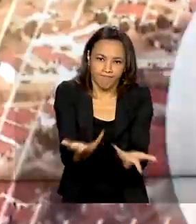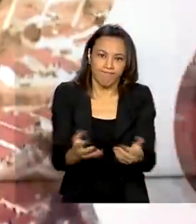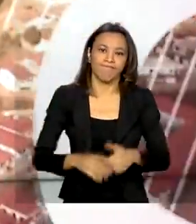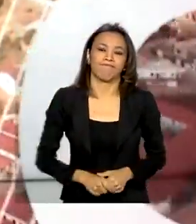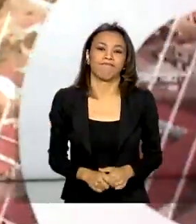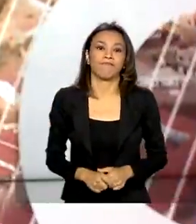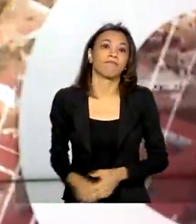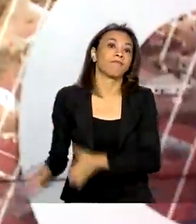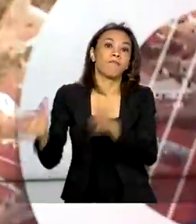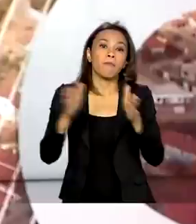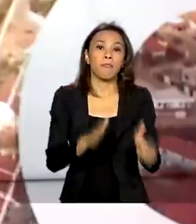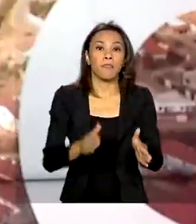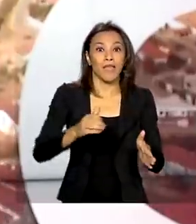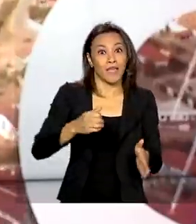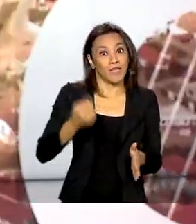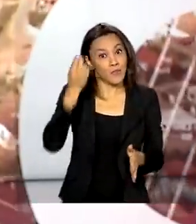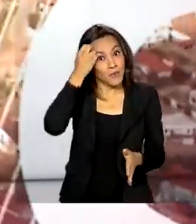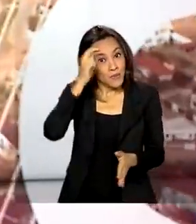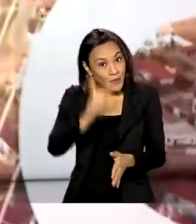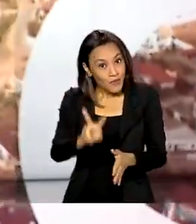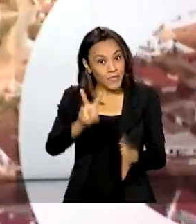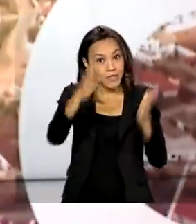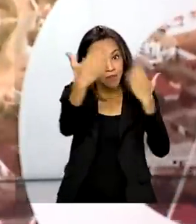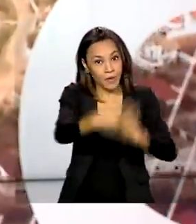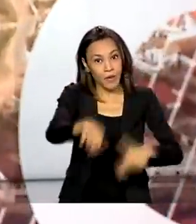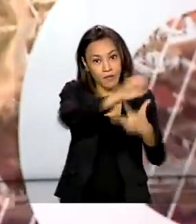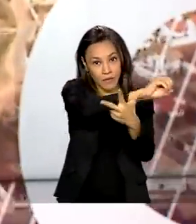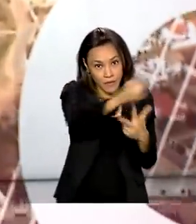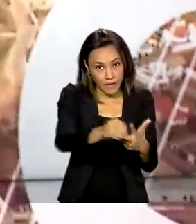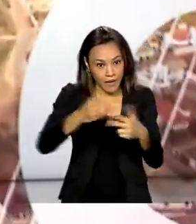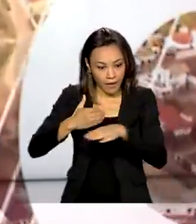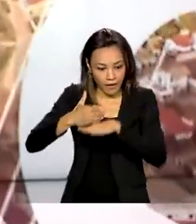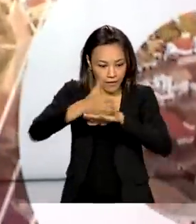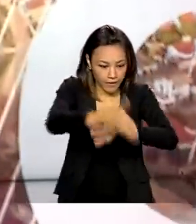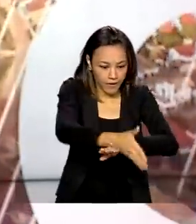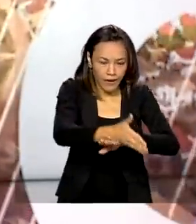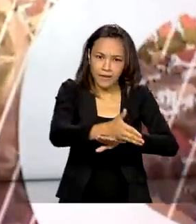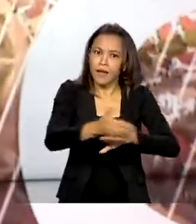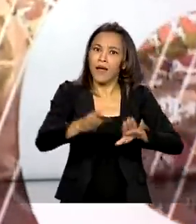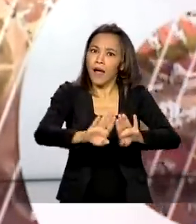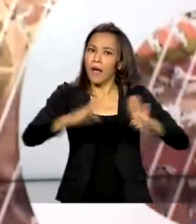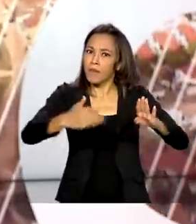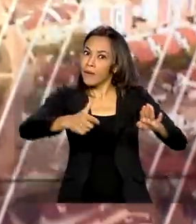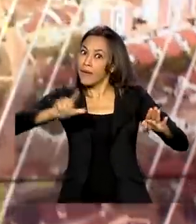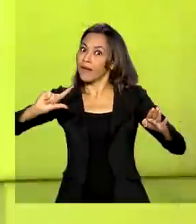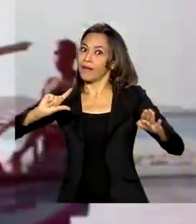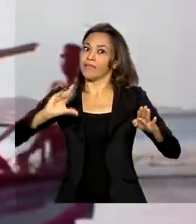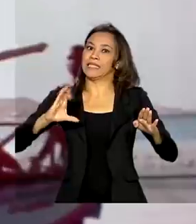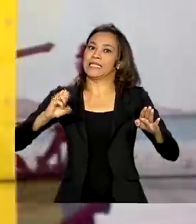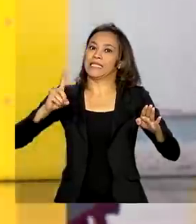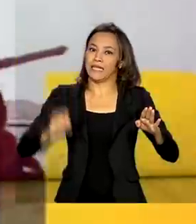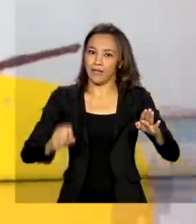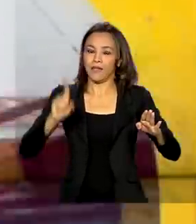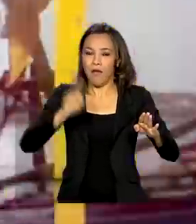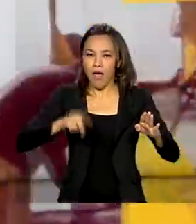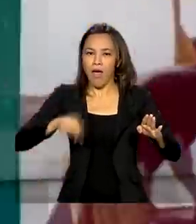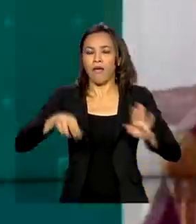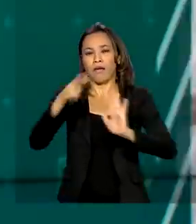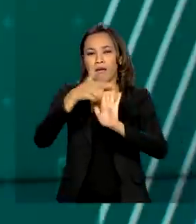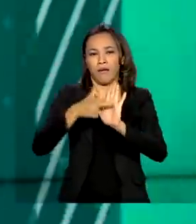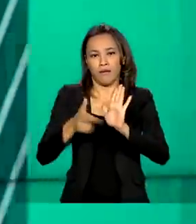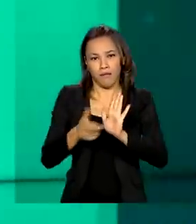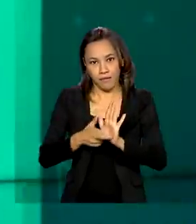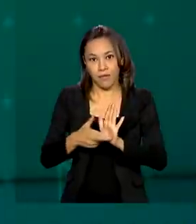No segundo dia do Enem, a entrada nos locais de prova foi liberada mais cedo, como parte das medidas para o enfrentamento ao